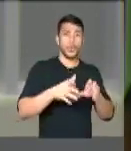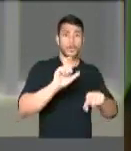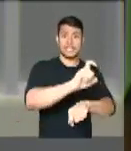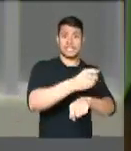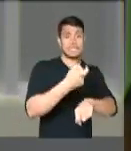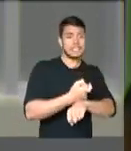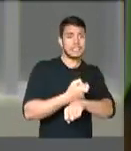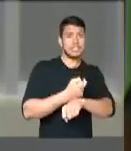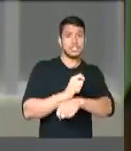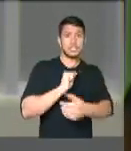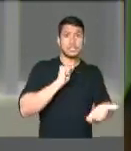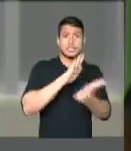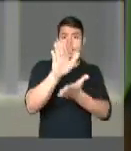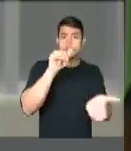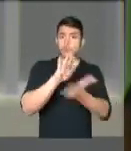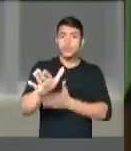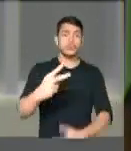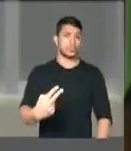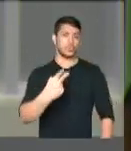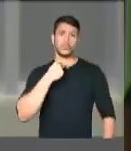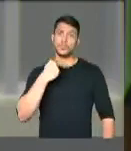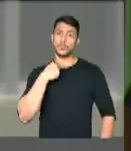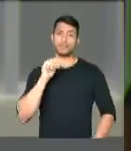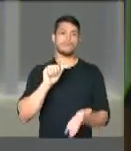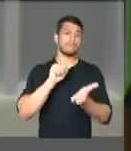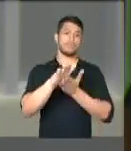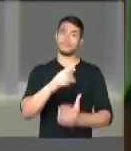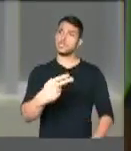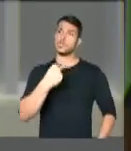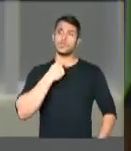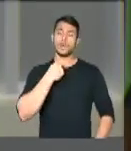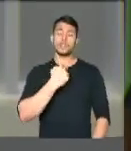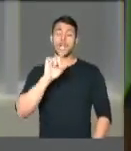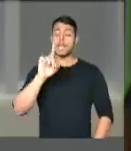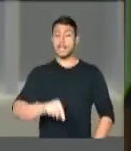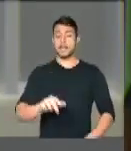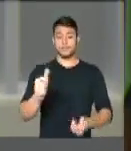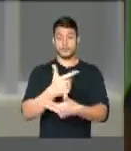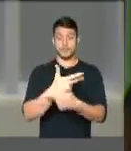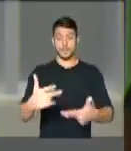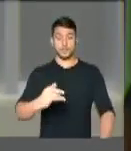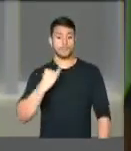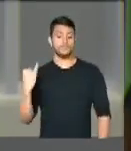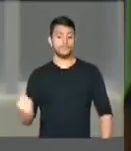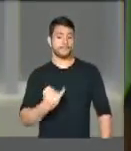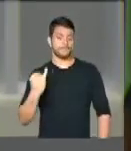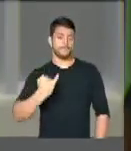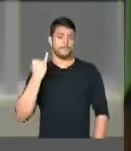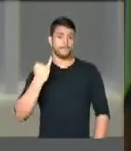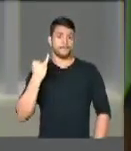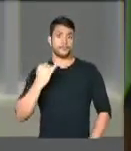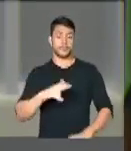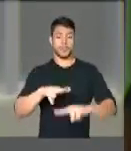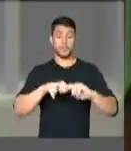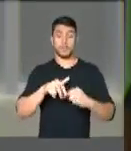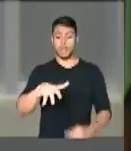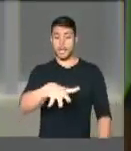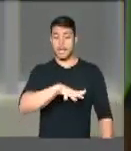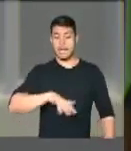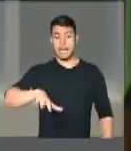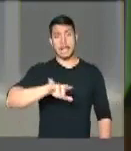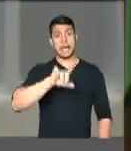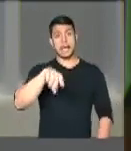expulsas dos seus territórios. Essa é uma questão fundamental, porque o território pertence